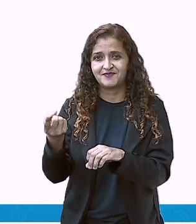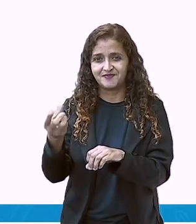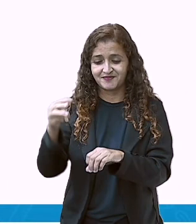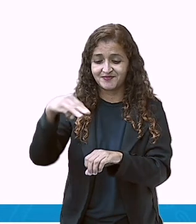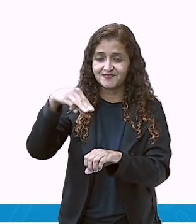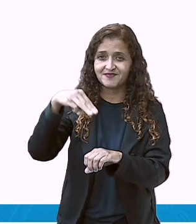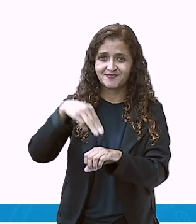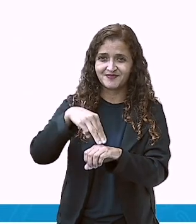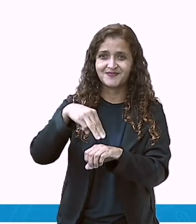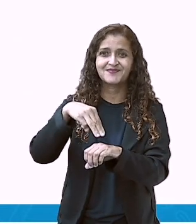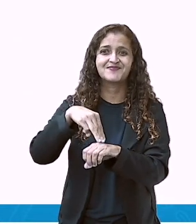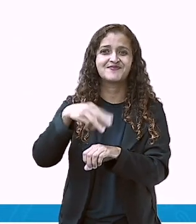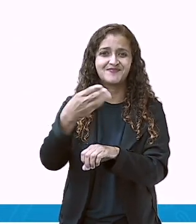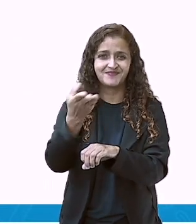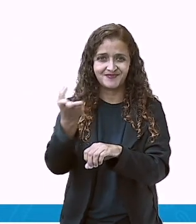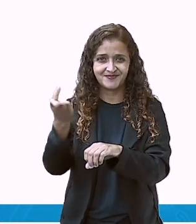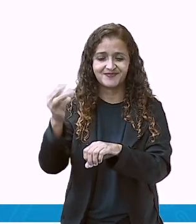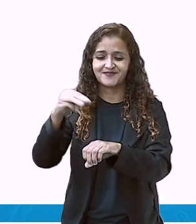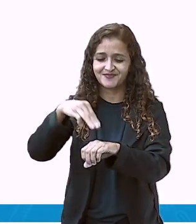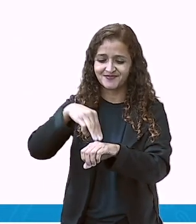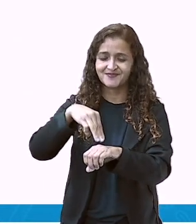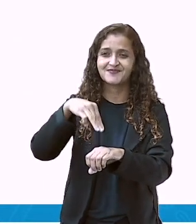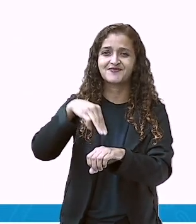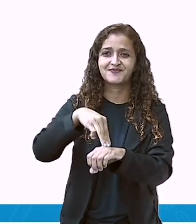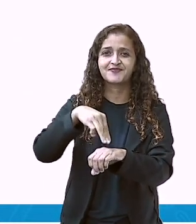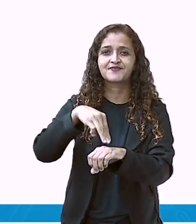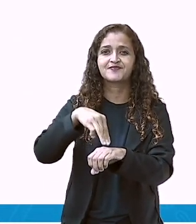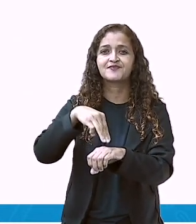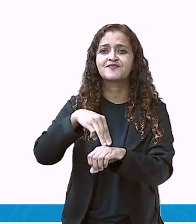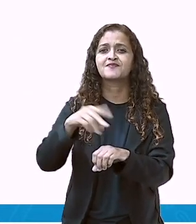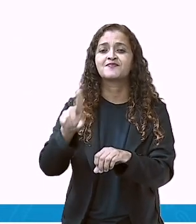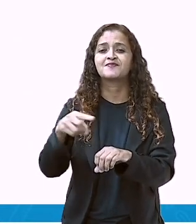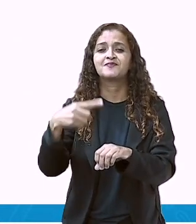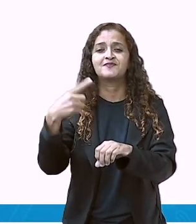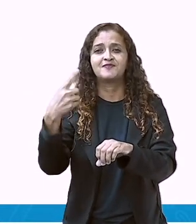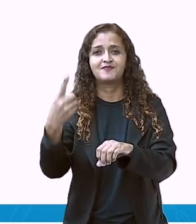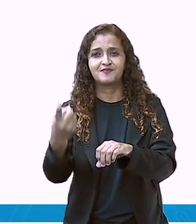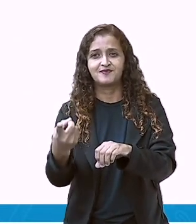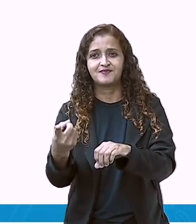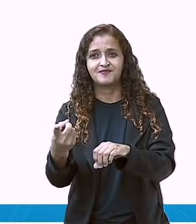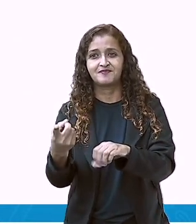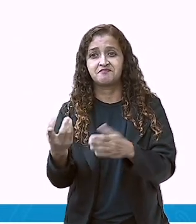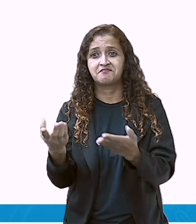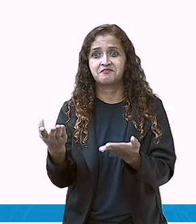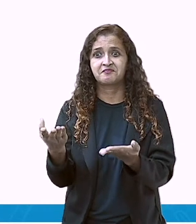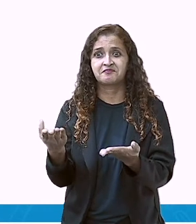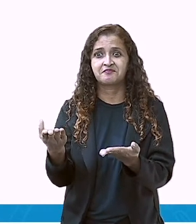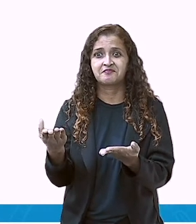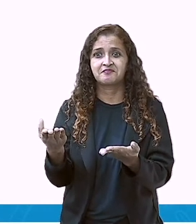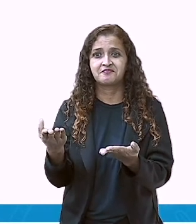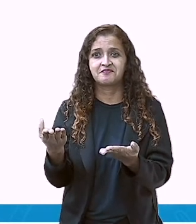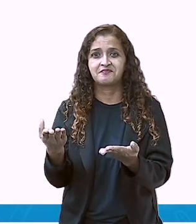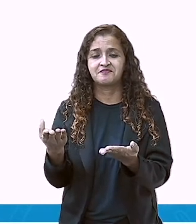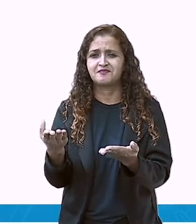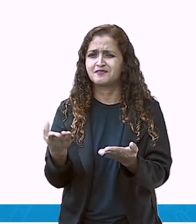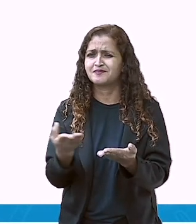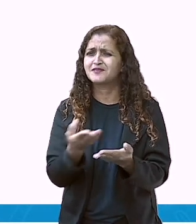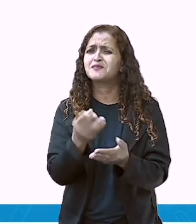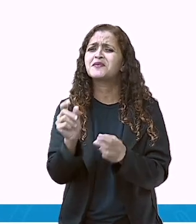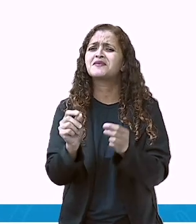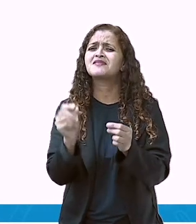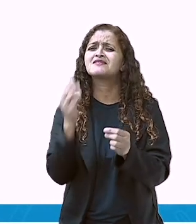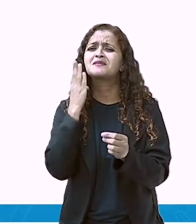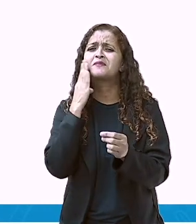próximo? Já está aqui. É o mês de maio. Não é isso? E depois do mês de maio? Eu quero ver quem está